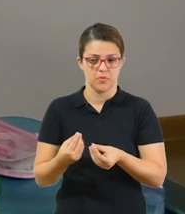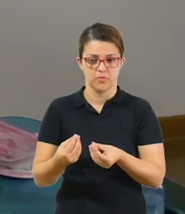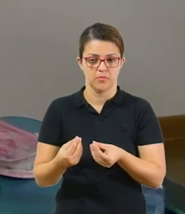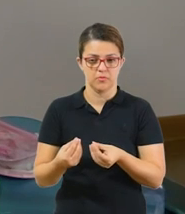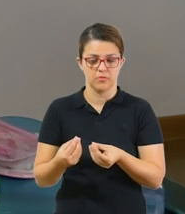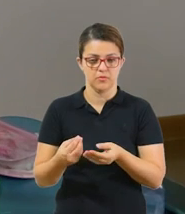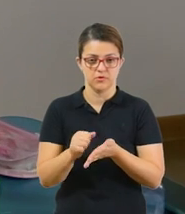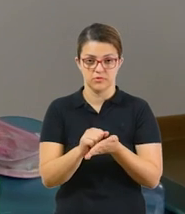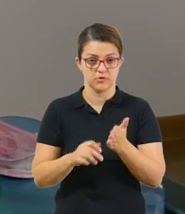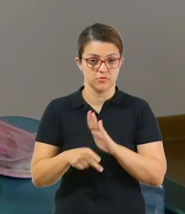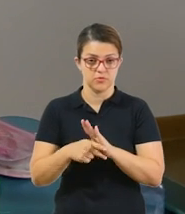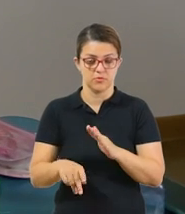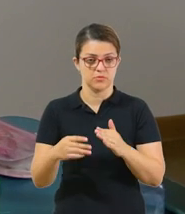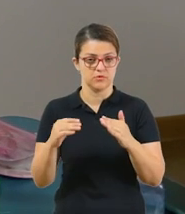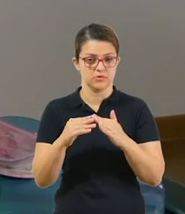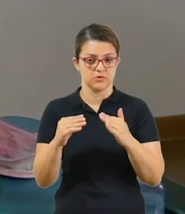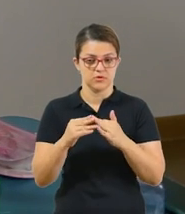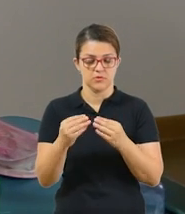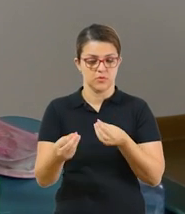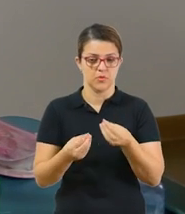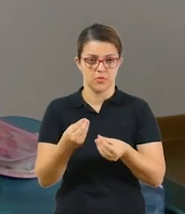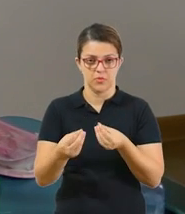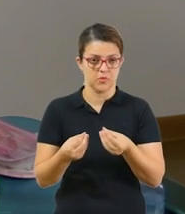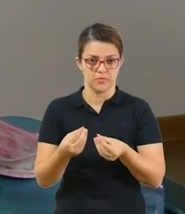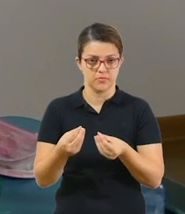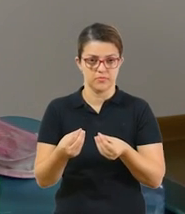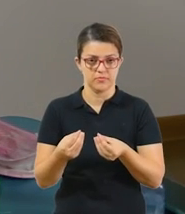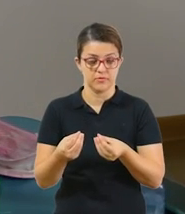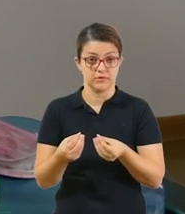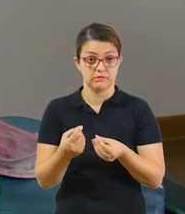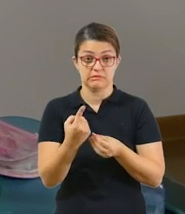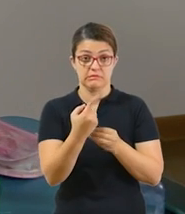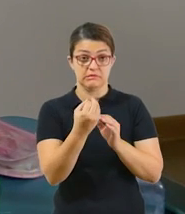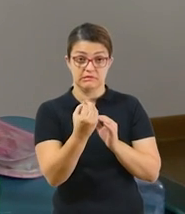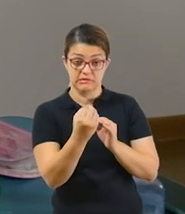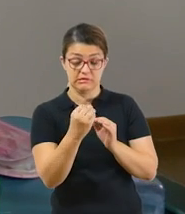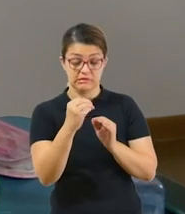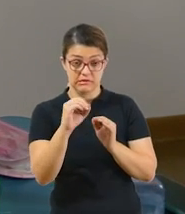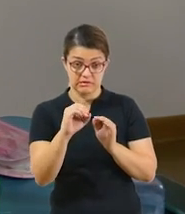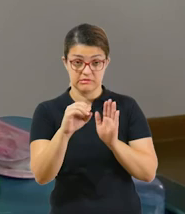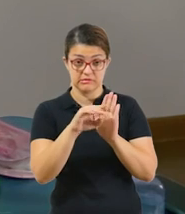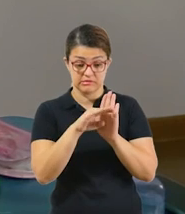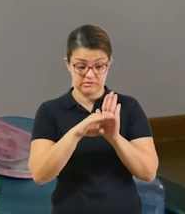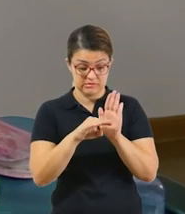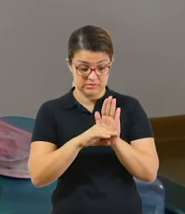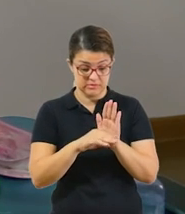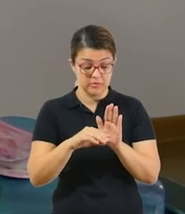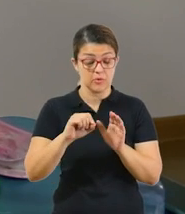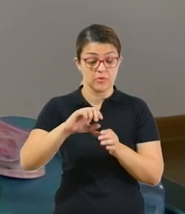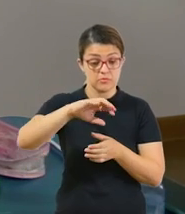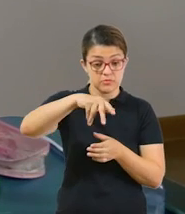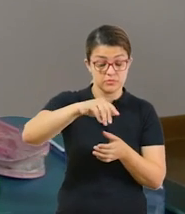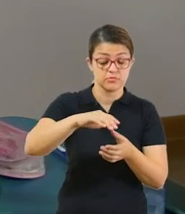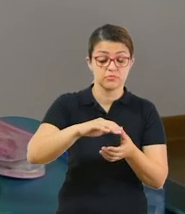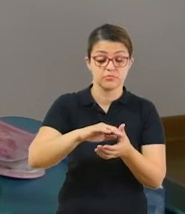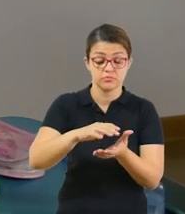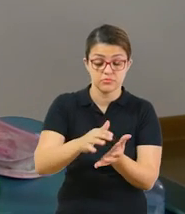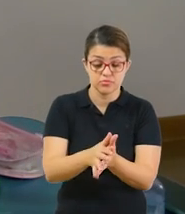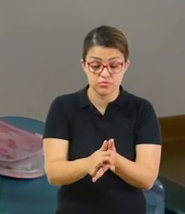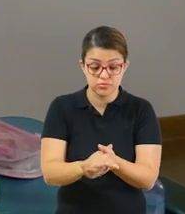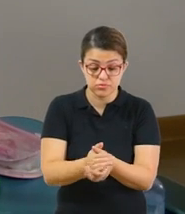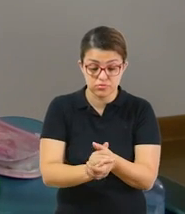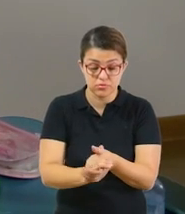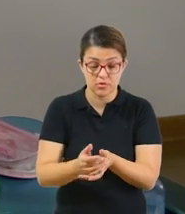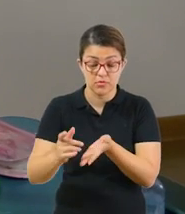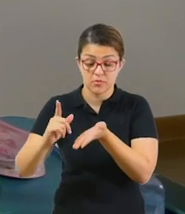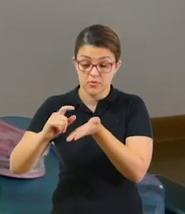na lição de casa, como se deve lavar as mãos. Os 10 passos. Então, você molha as mãos, você esfrega,